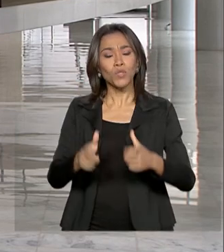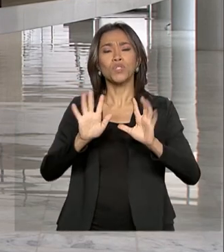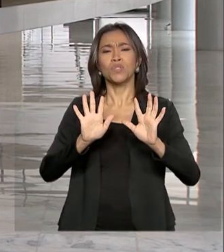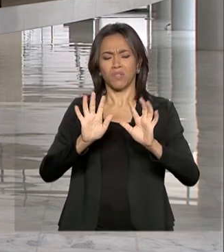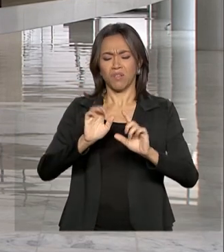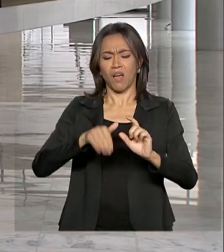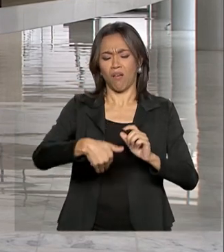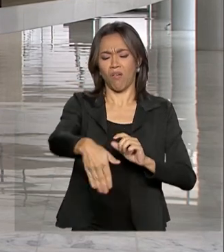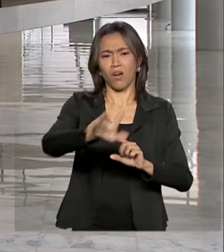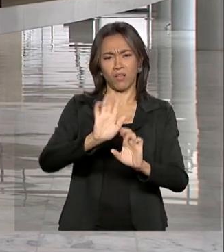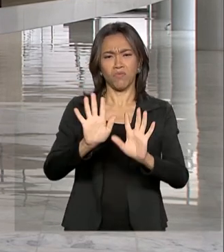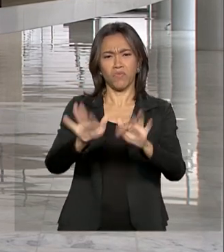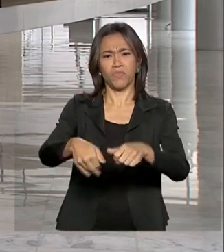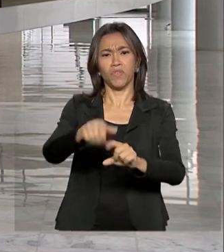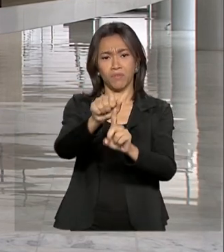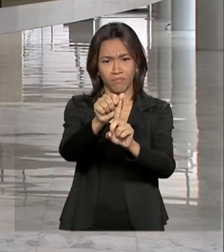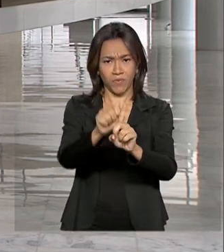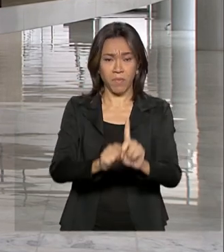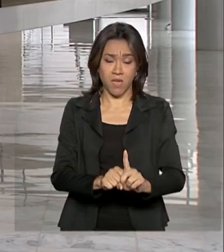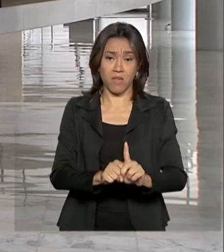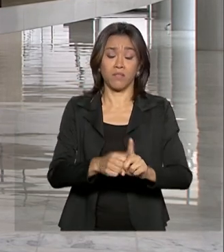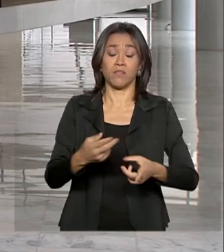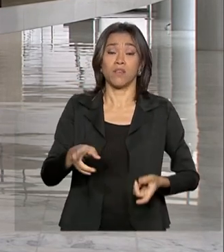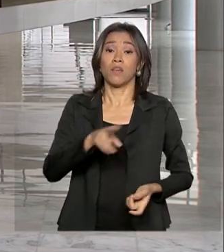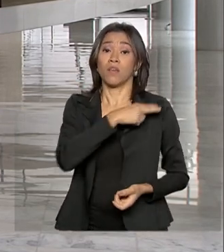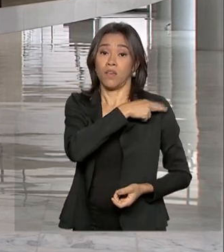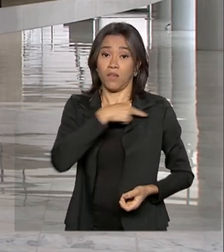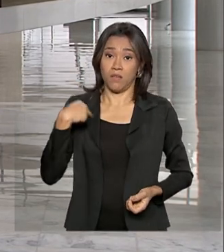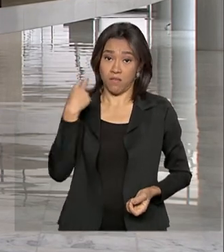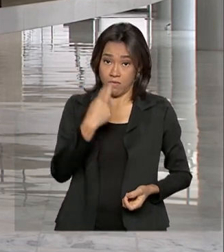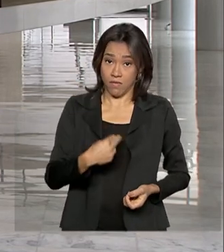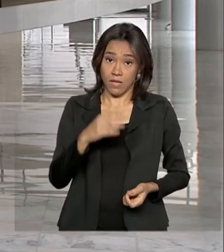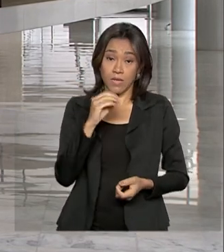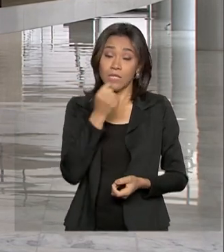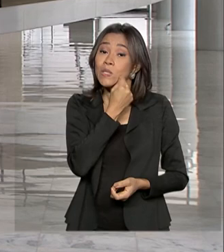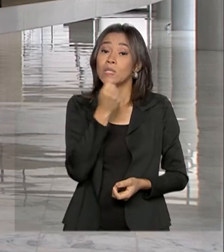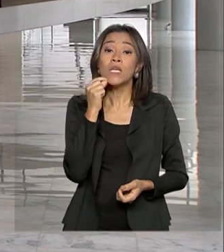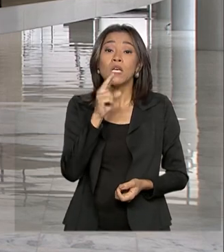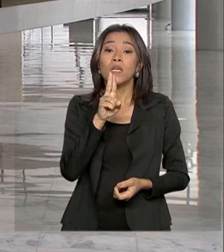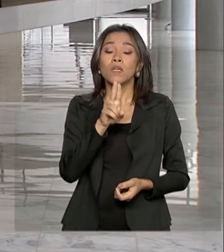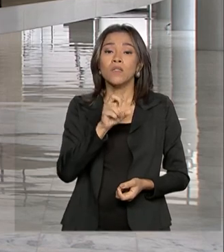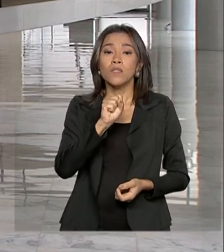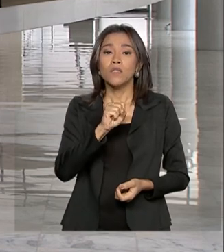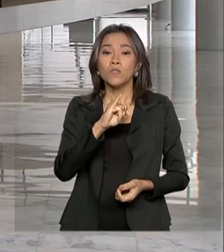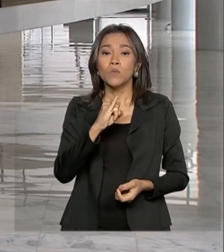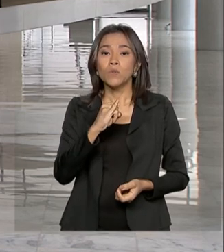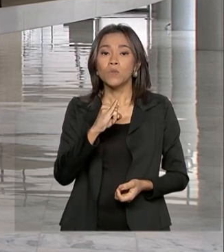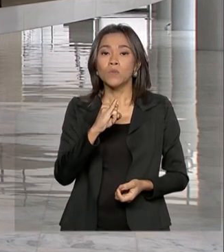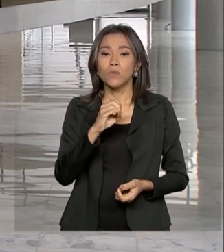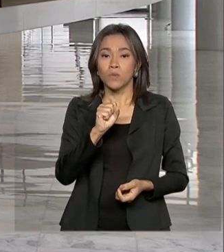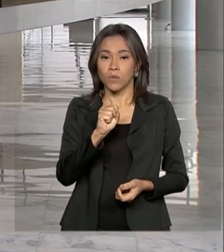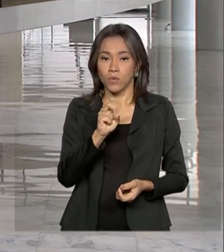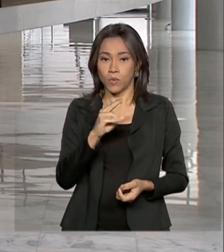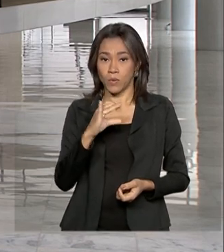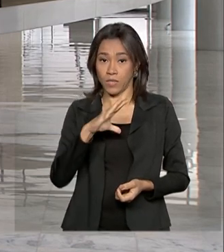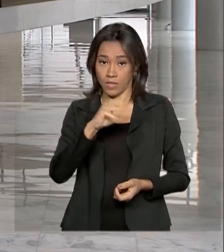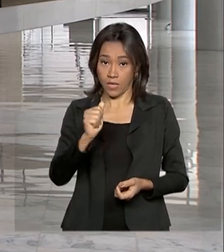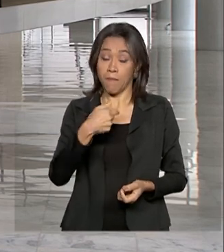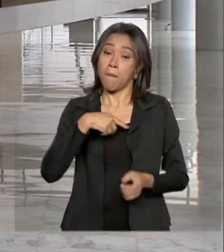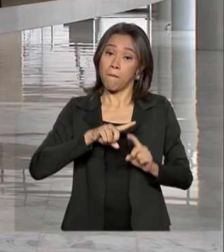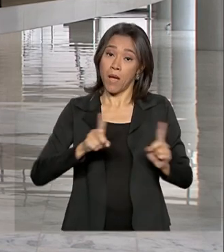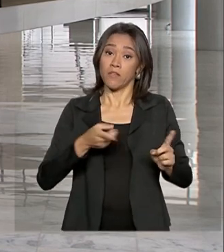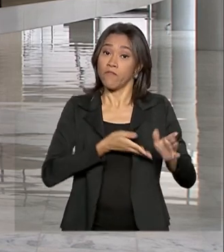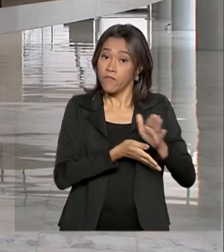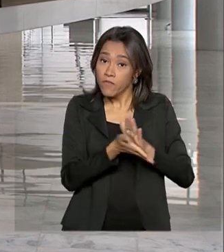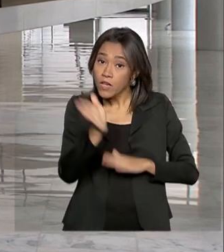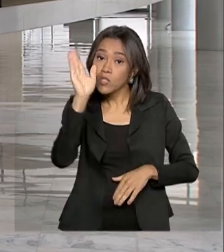Suíça, após a orientação de assessores. O presidente Bolsonaro viajou hoje para o Guarujá, por volta das 10 horas da manhã, e